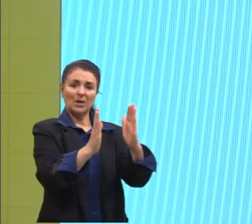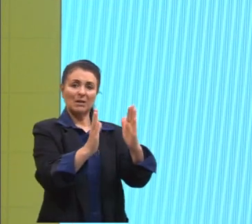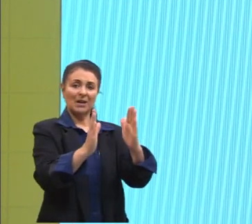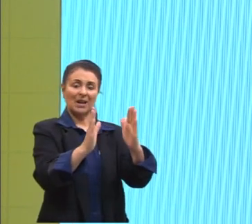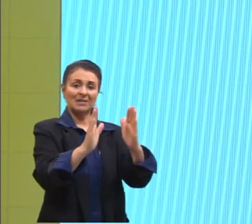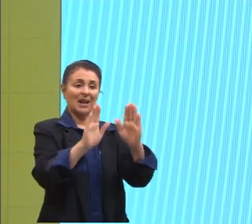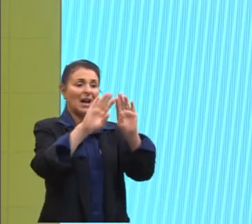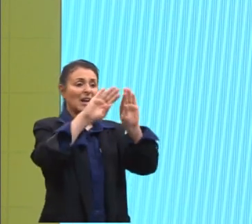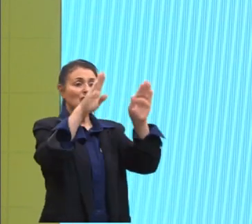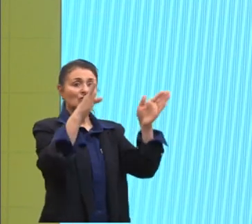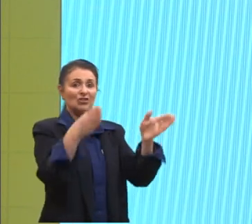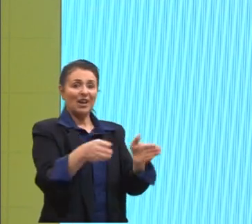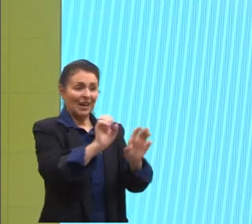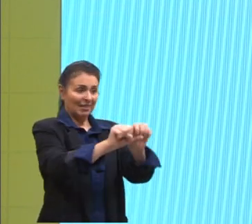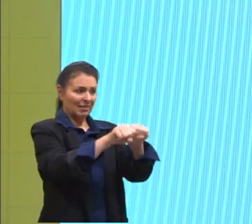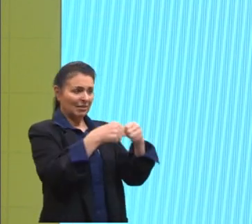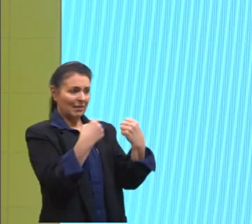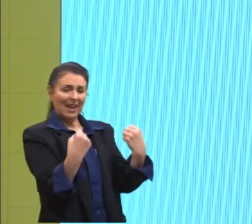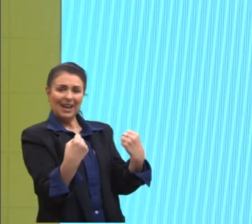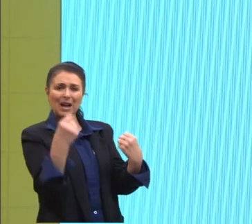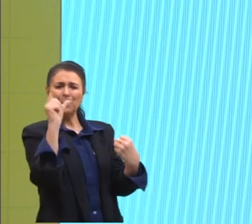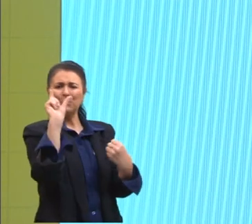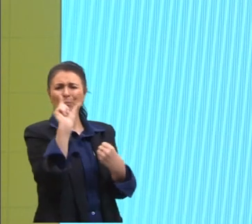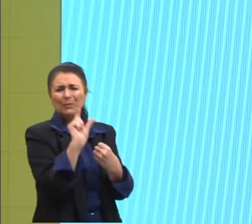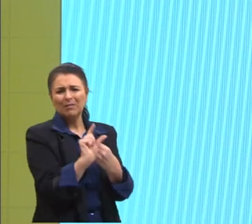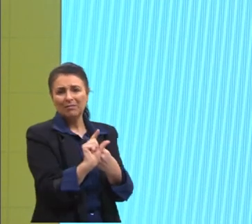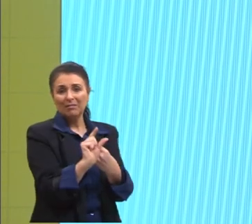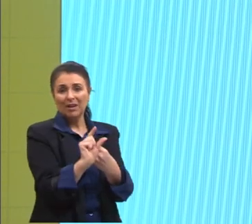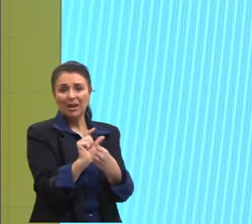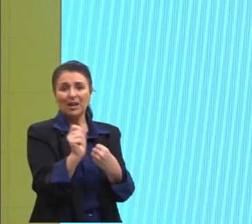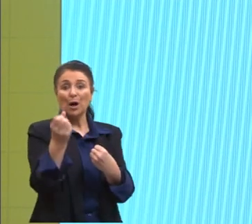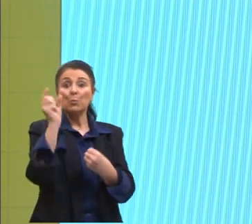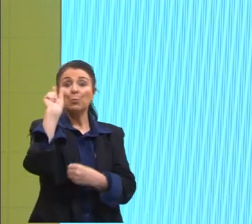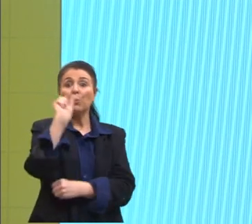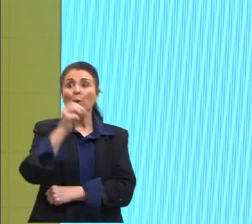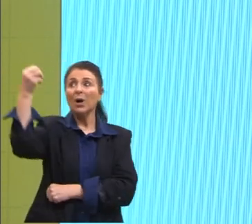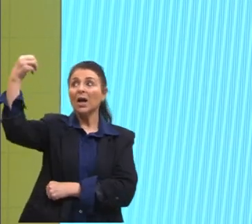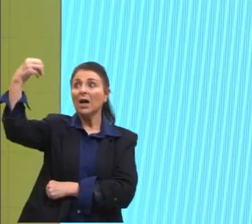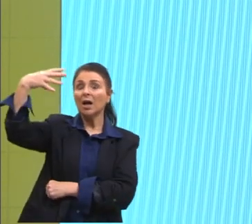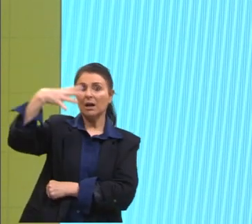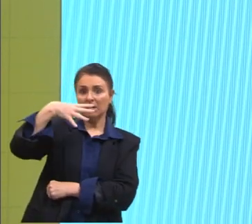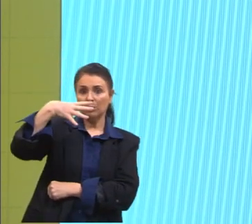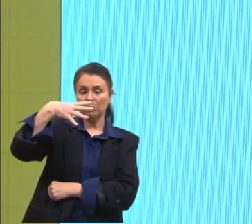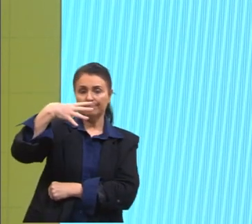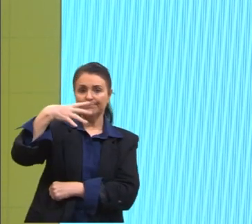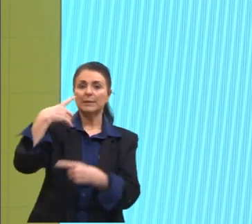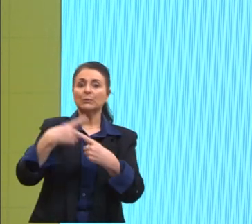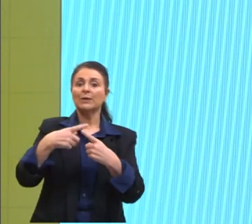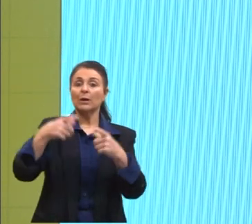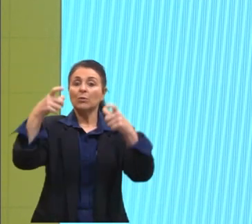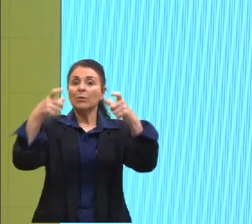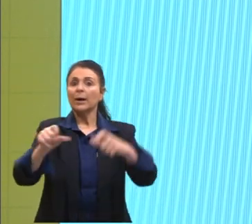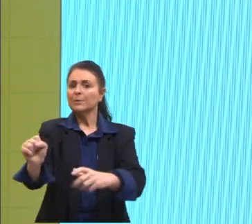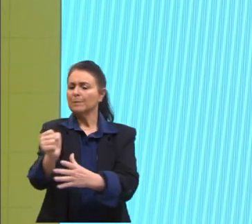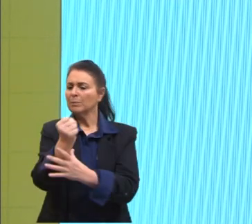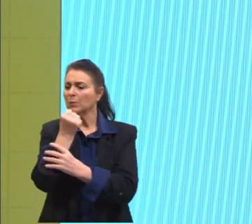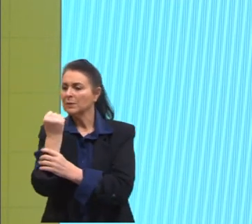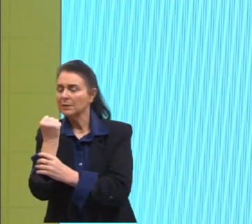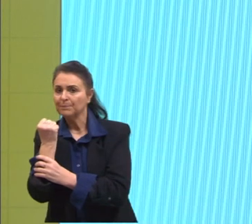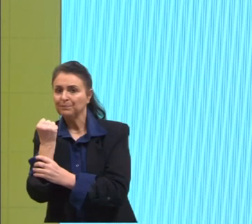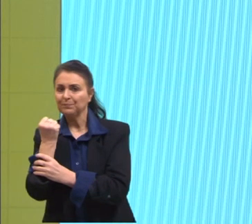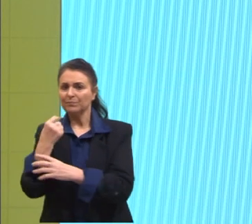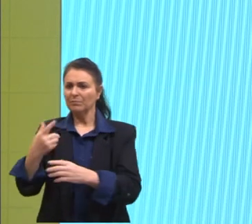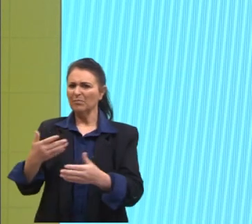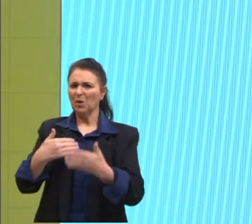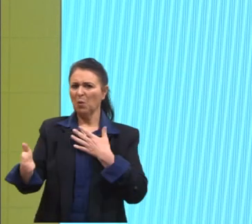pouca luz dentro deste ambiente. Tinha essa característica de um lugar de proteção. Qualquer ataque,